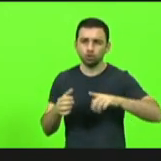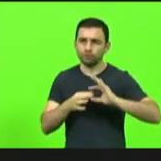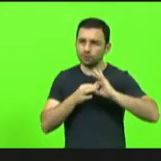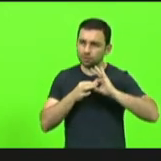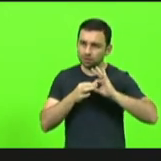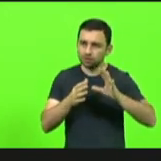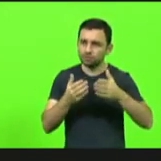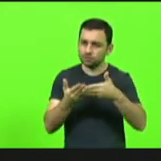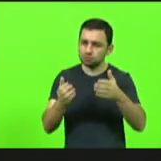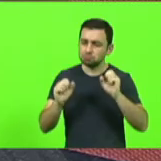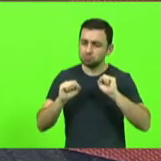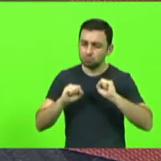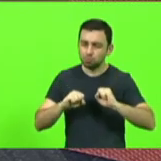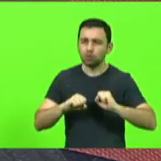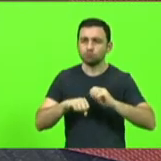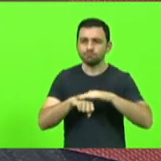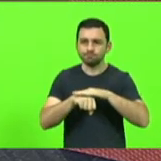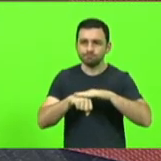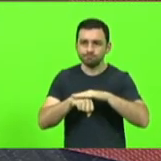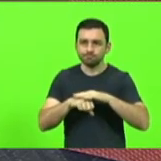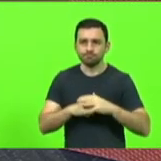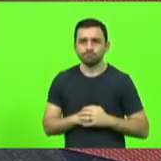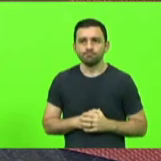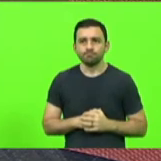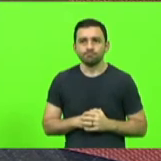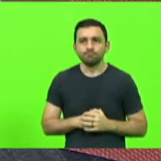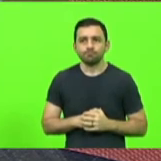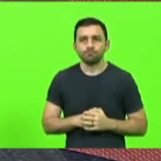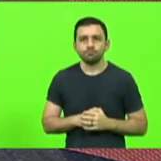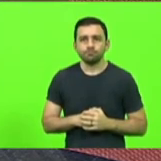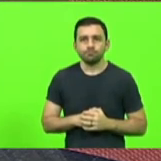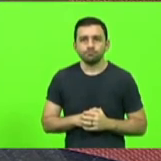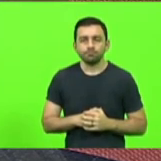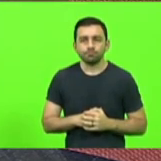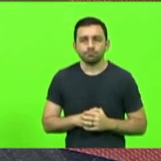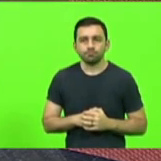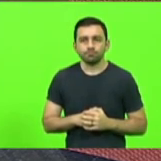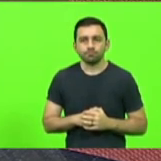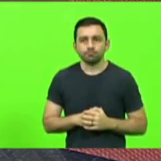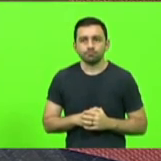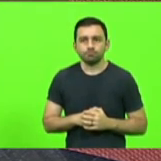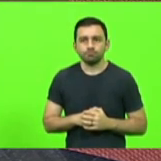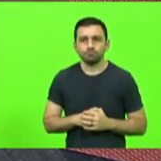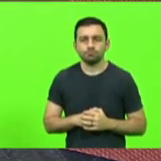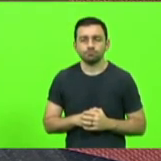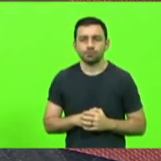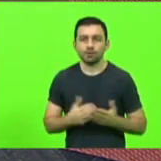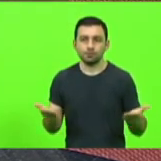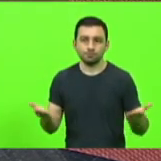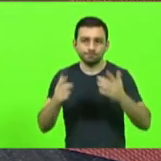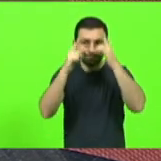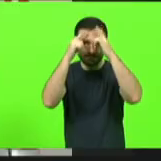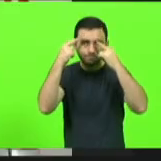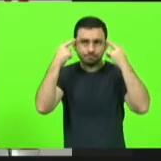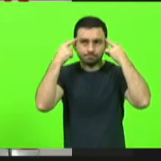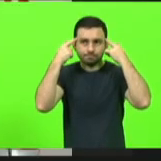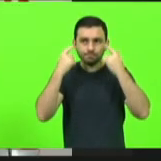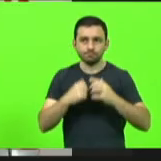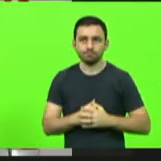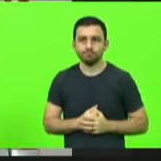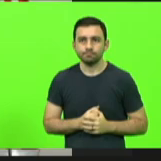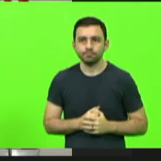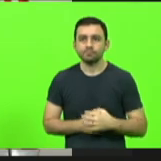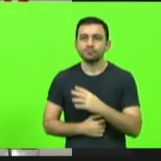Muito obrigada, presidente. Obrigado, deputada Dirce, com a palavra o deputado Neudi Sareta. Senhor